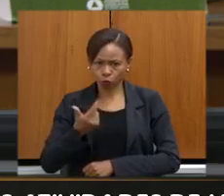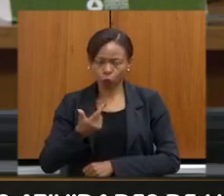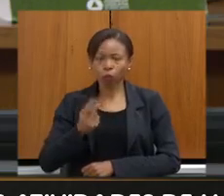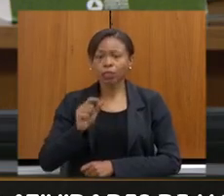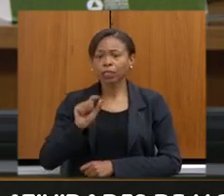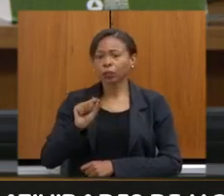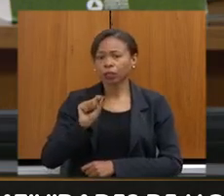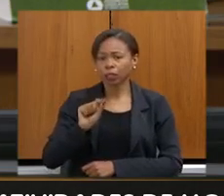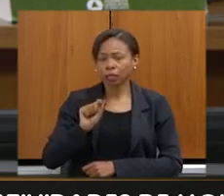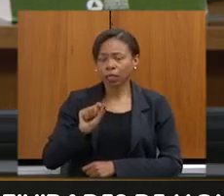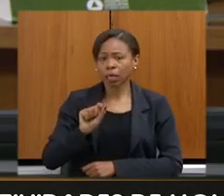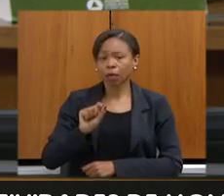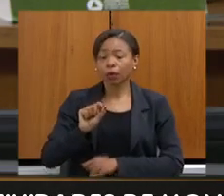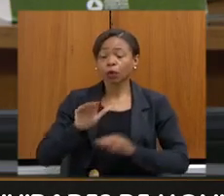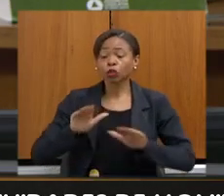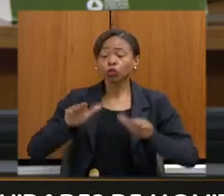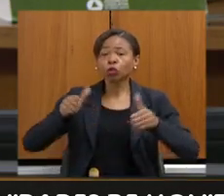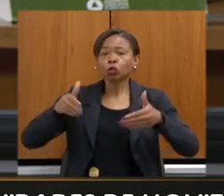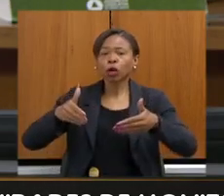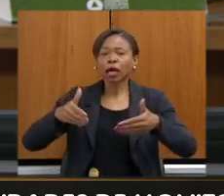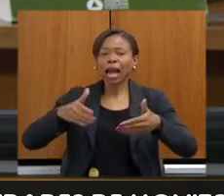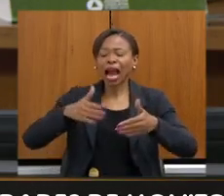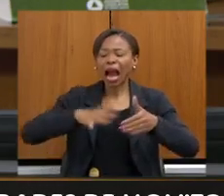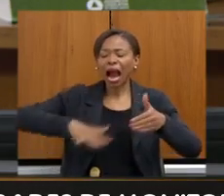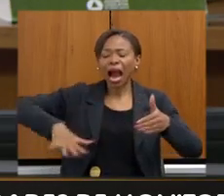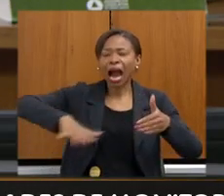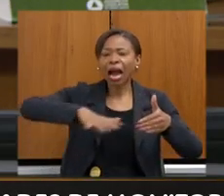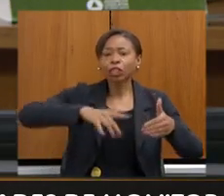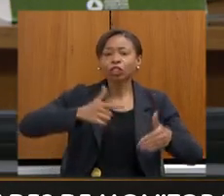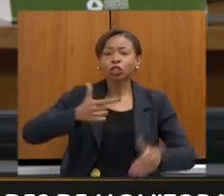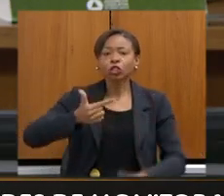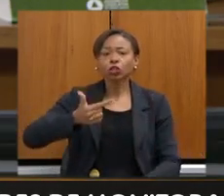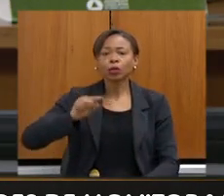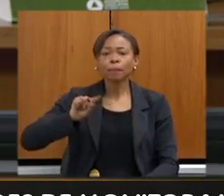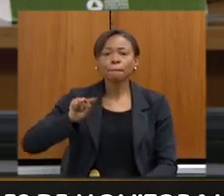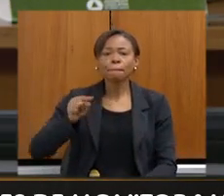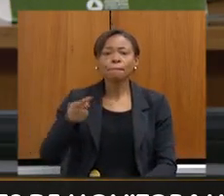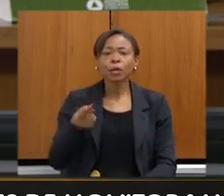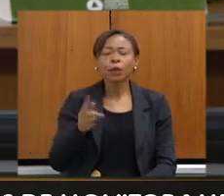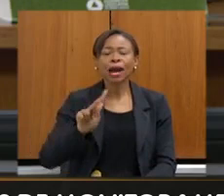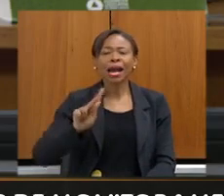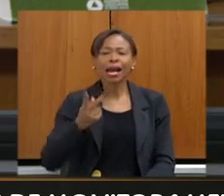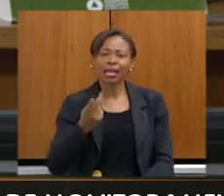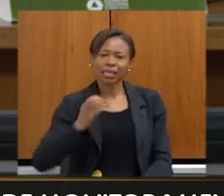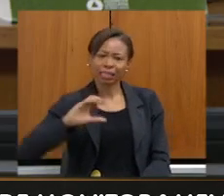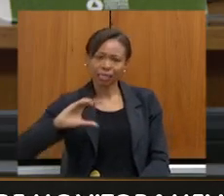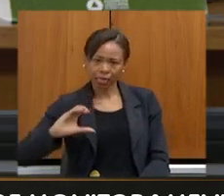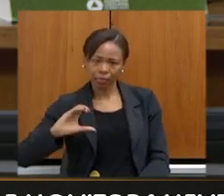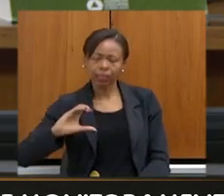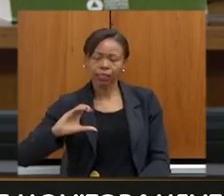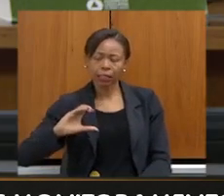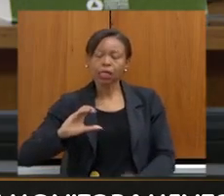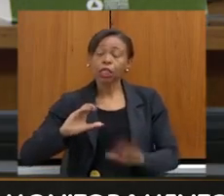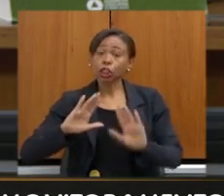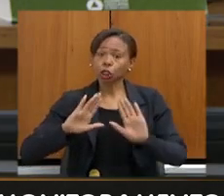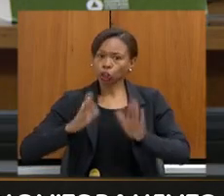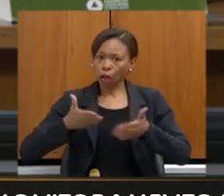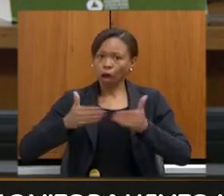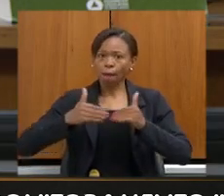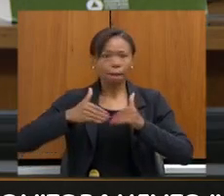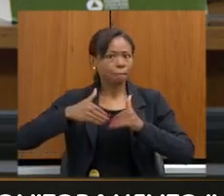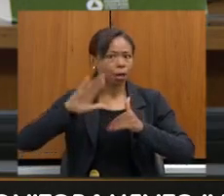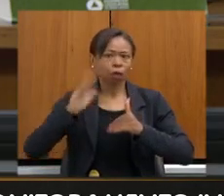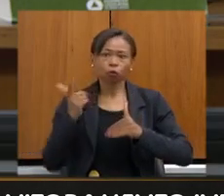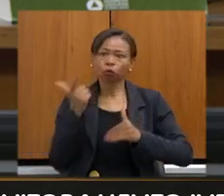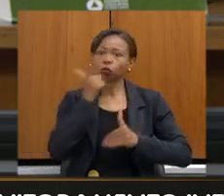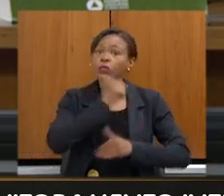áreas à conservação, recuperação de 12 mil hectares. Na minha apresentação, tive a oportunidade de mostrar que a gente já superou a meta, a gente já